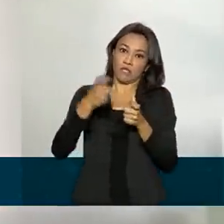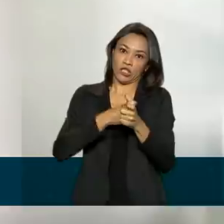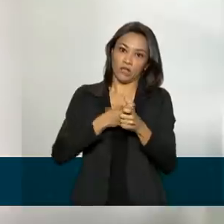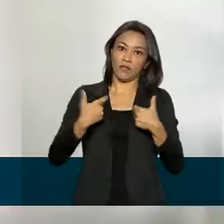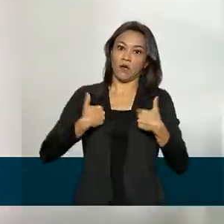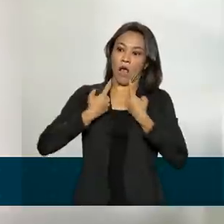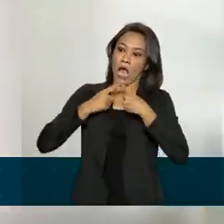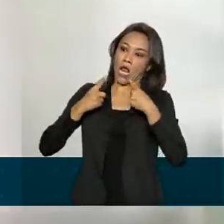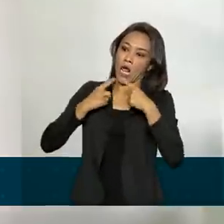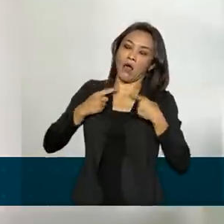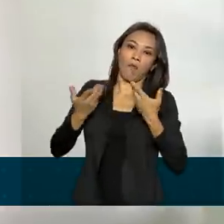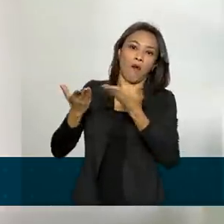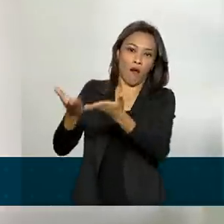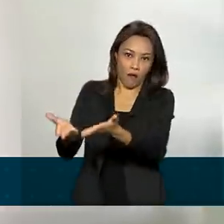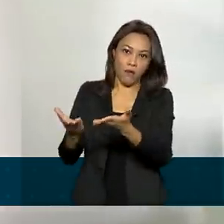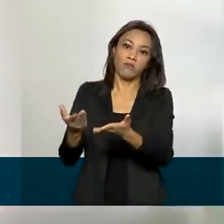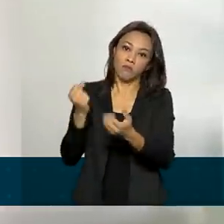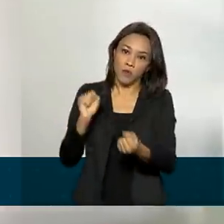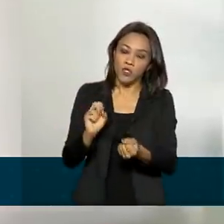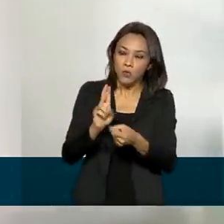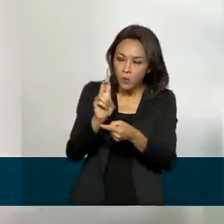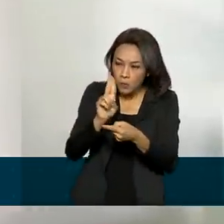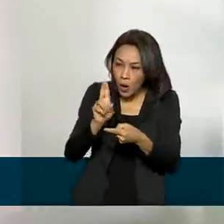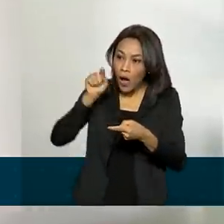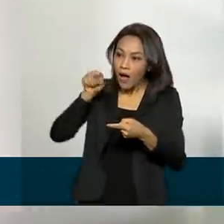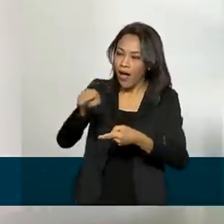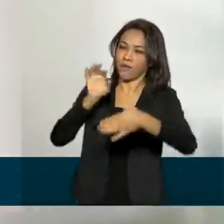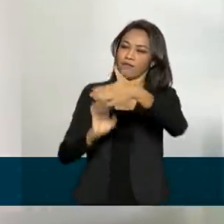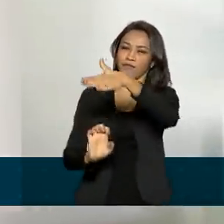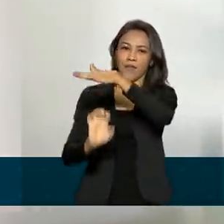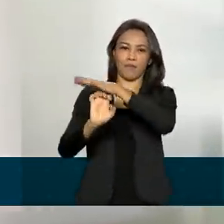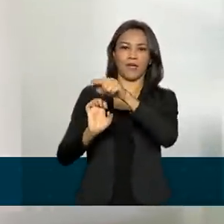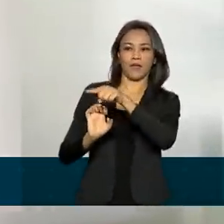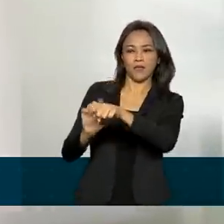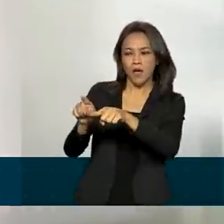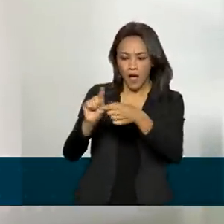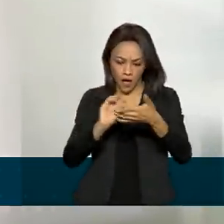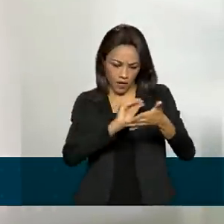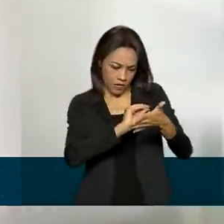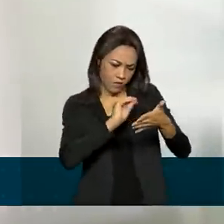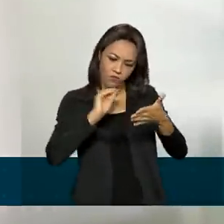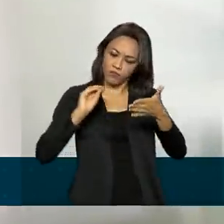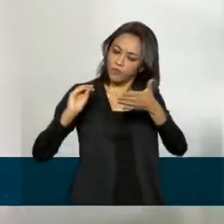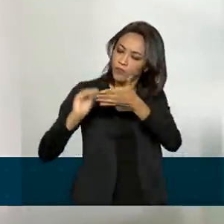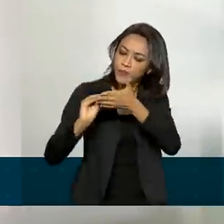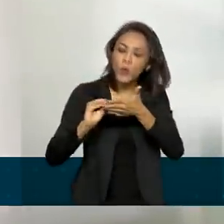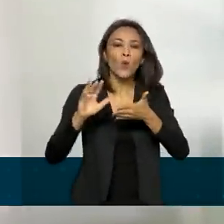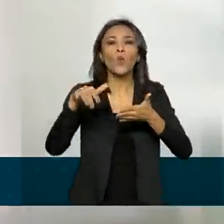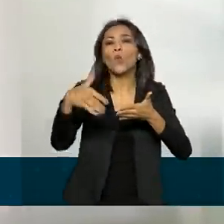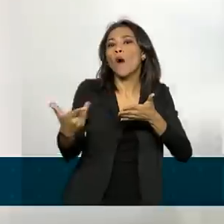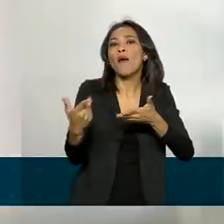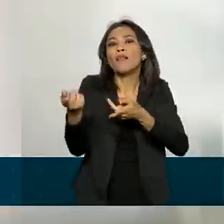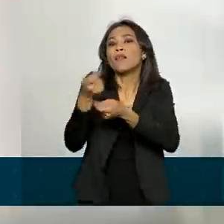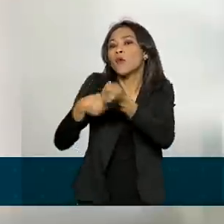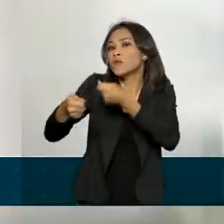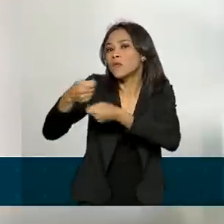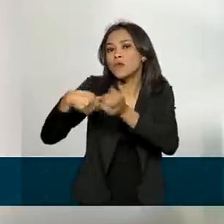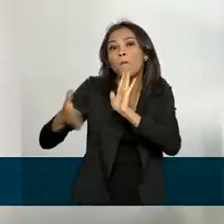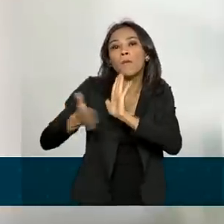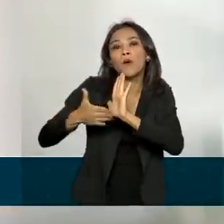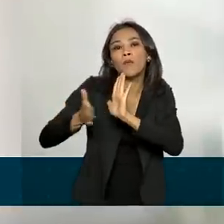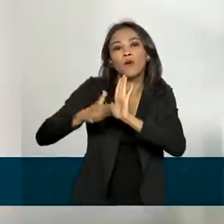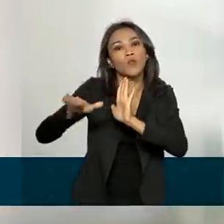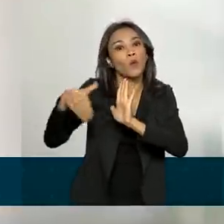renegociar as suas dívidas e ele vai descrever no campo lá qual é a sua renegociação. A